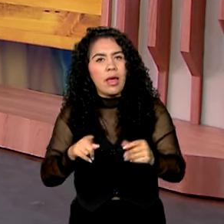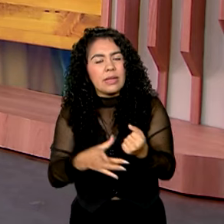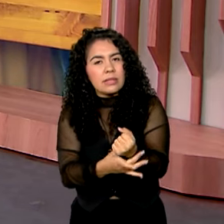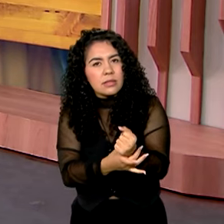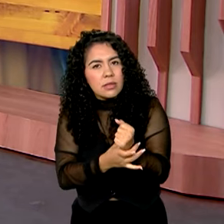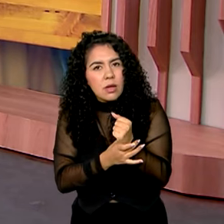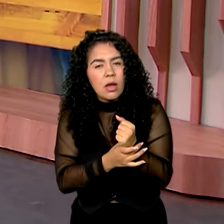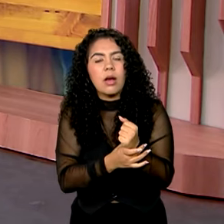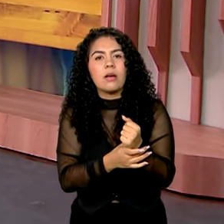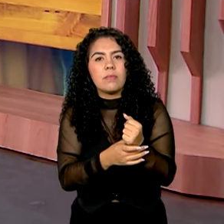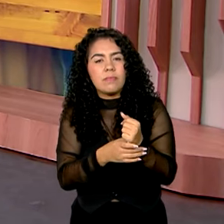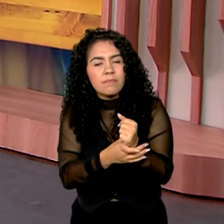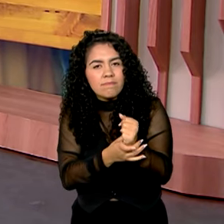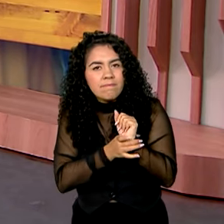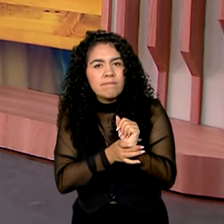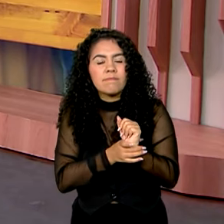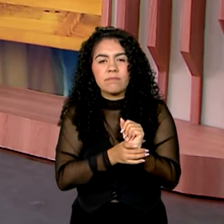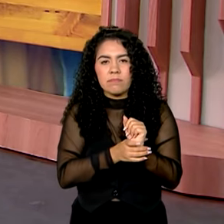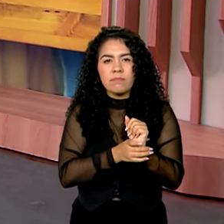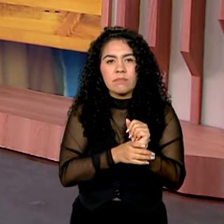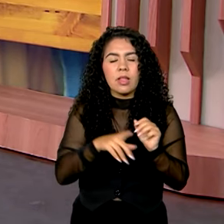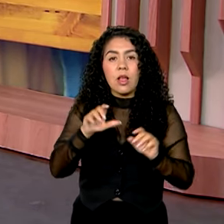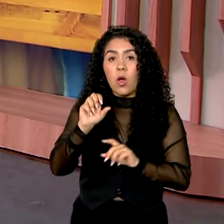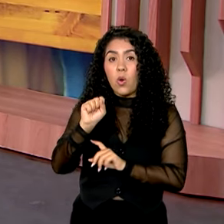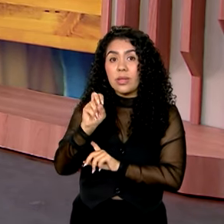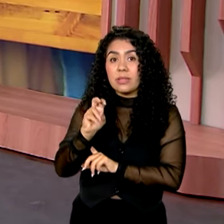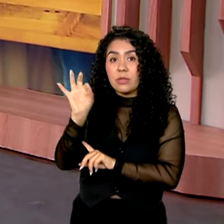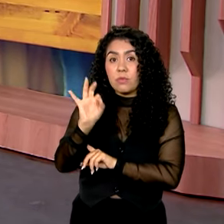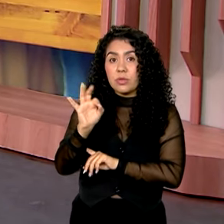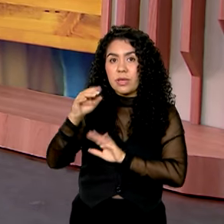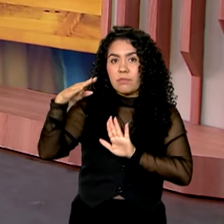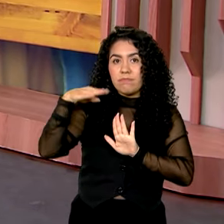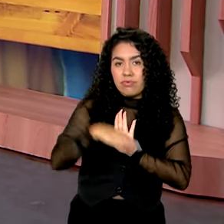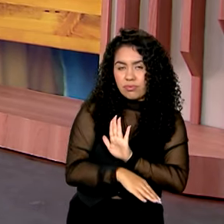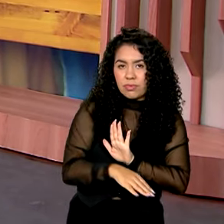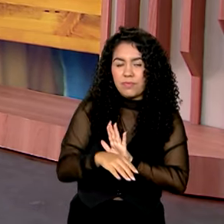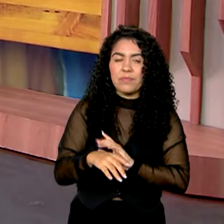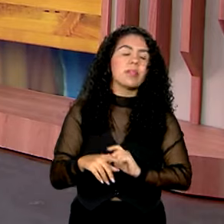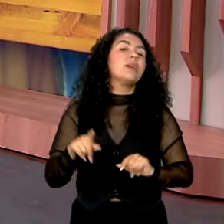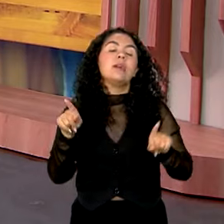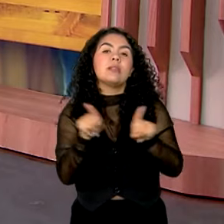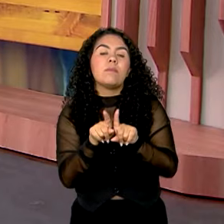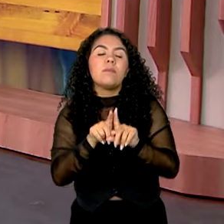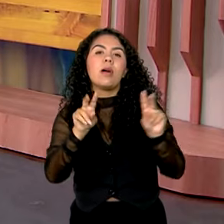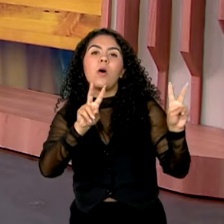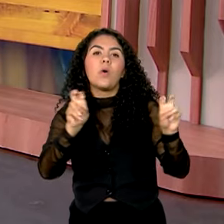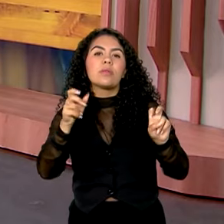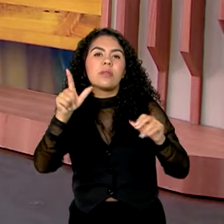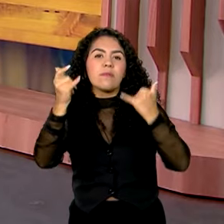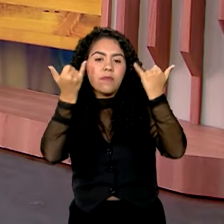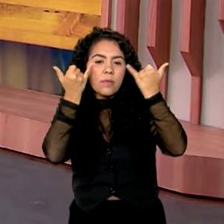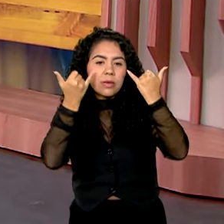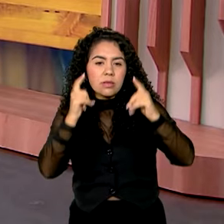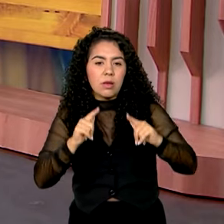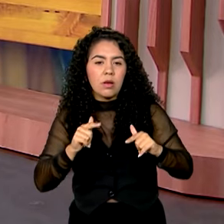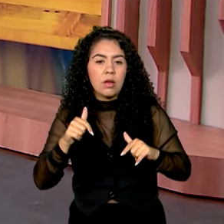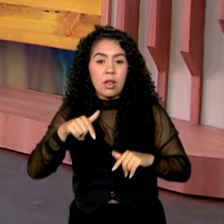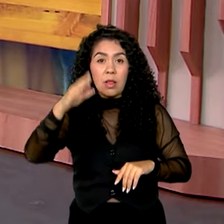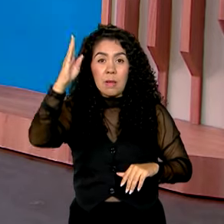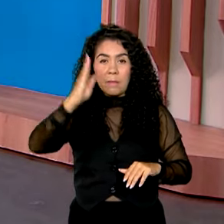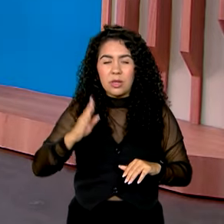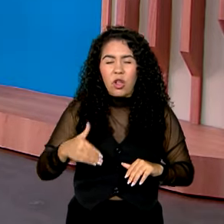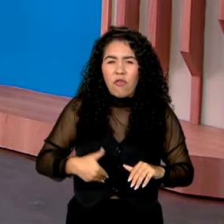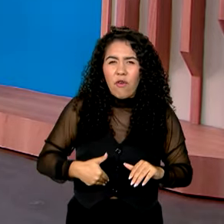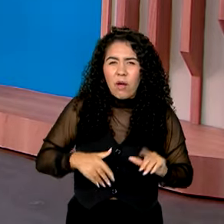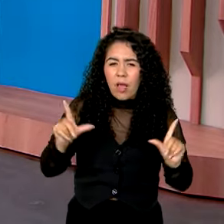85% no Brasil. Agora vamos lá, combate à fome. Outra notícia da semana, as pessoas passando fome no Brasil.